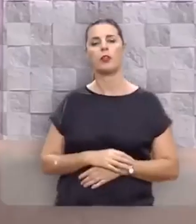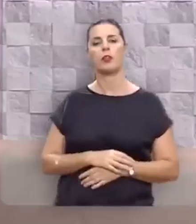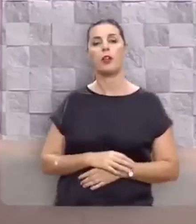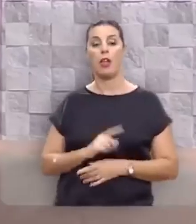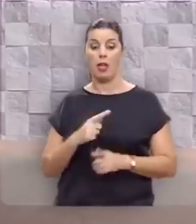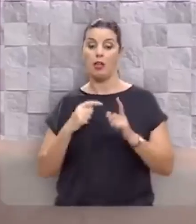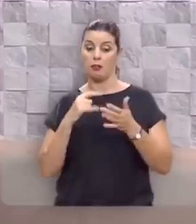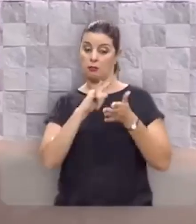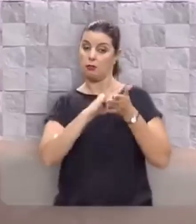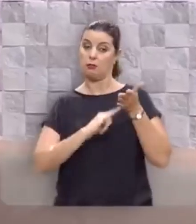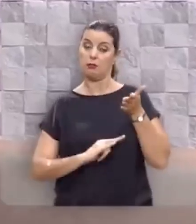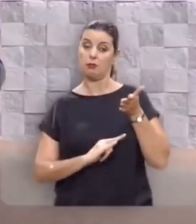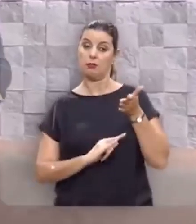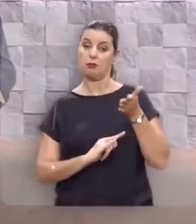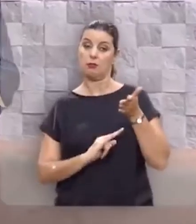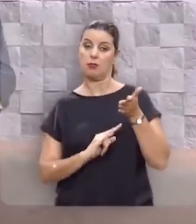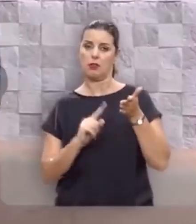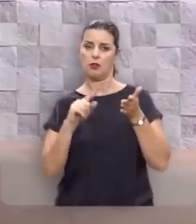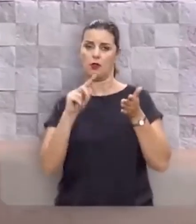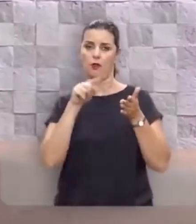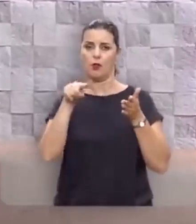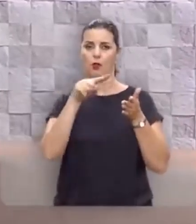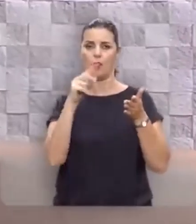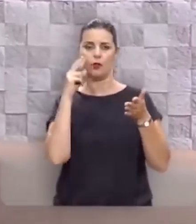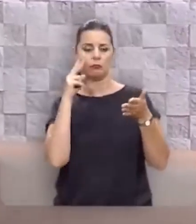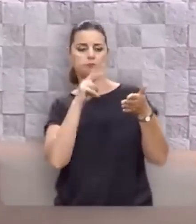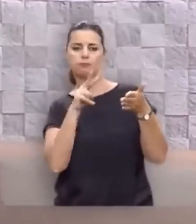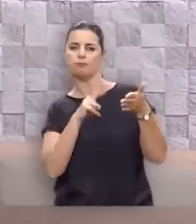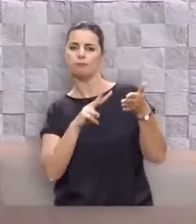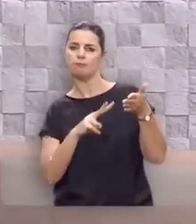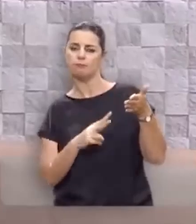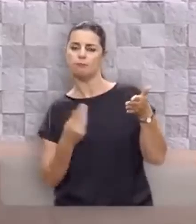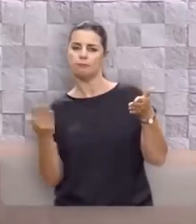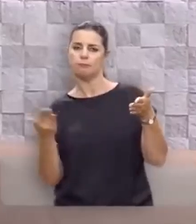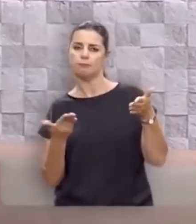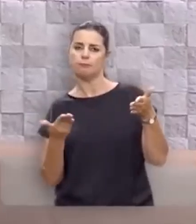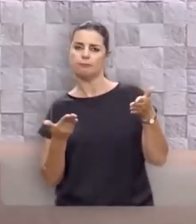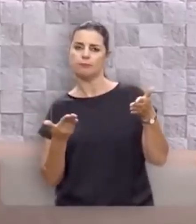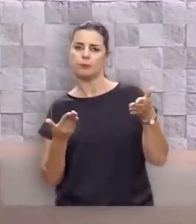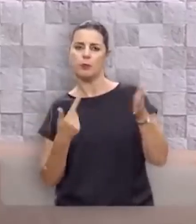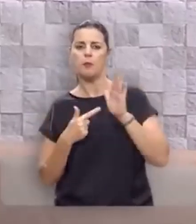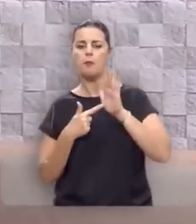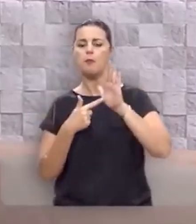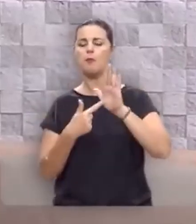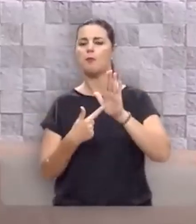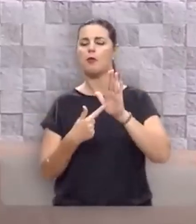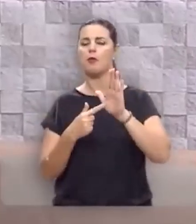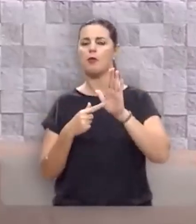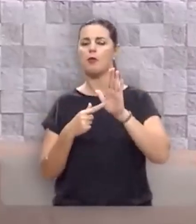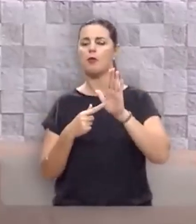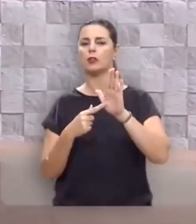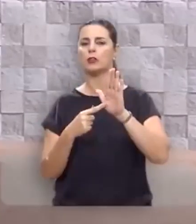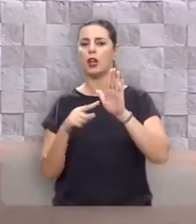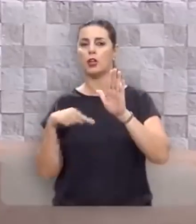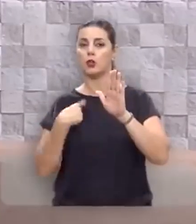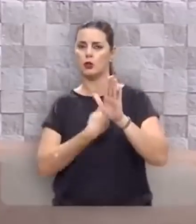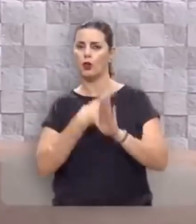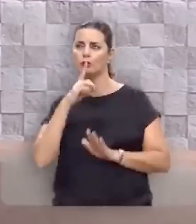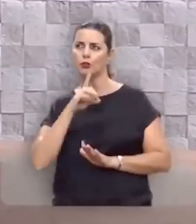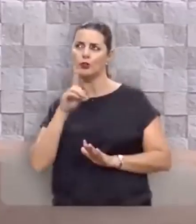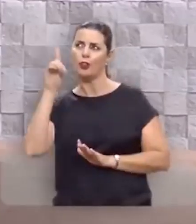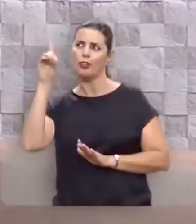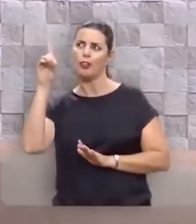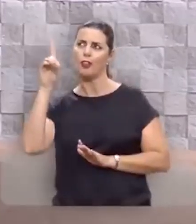Esse texto que você ouviu a leitura revela que o nosso